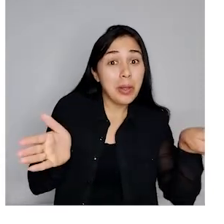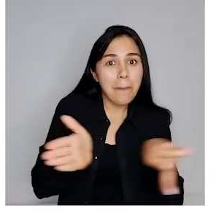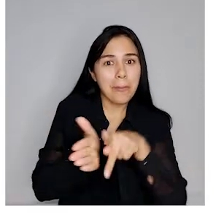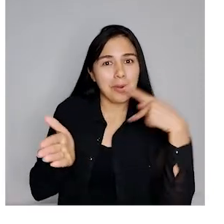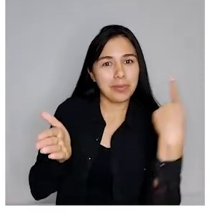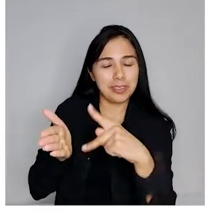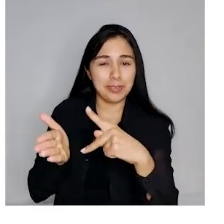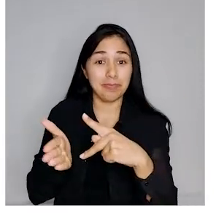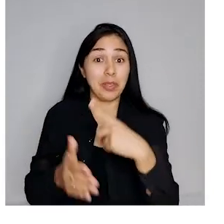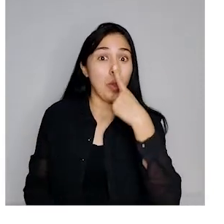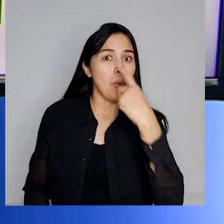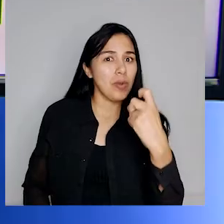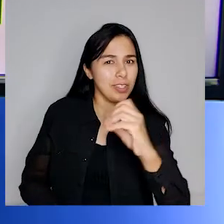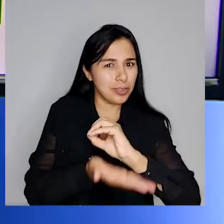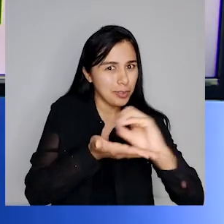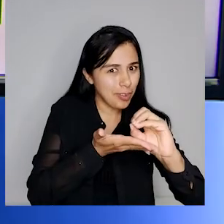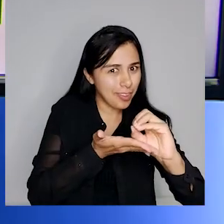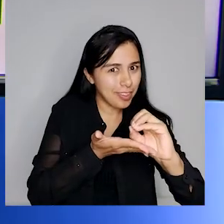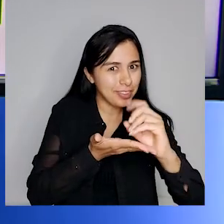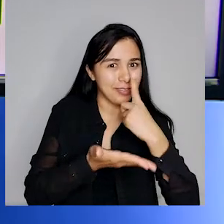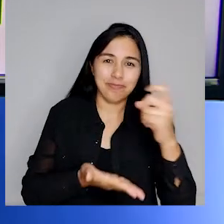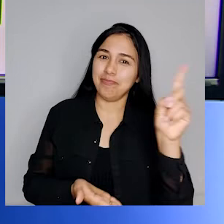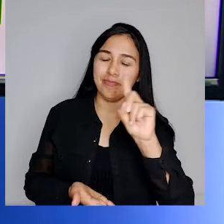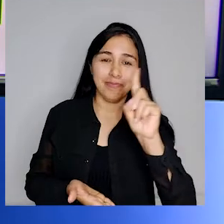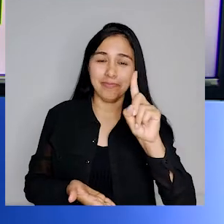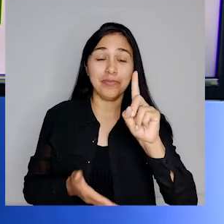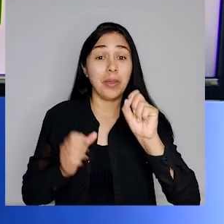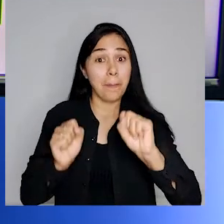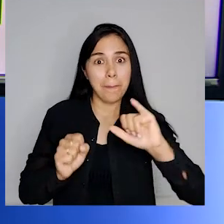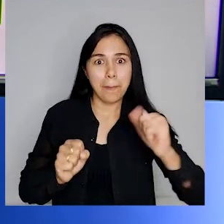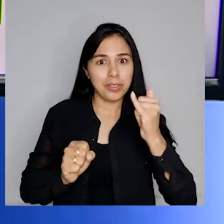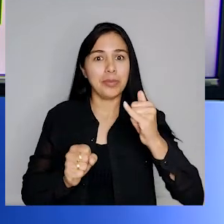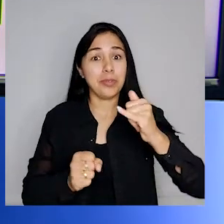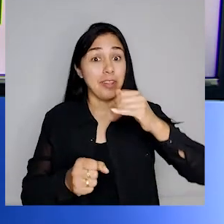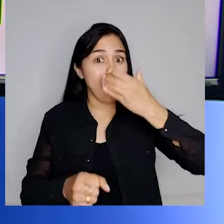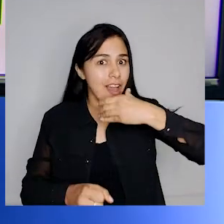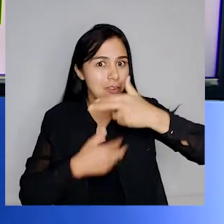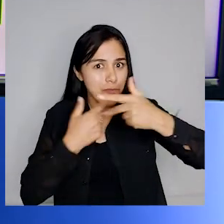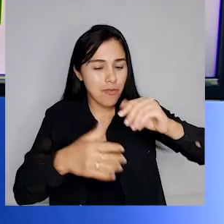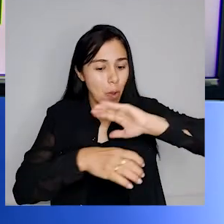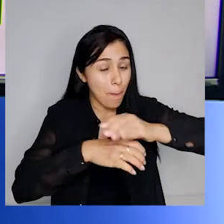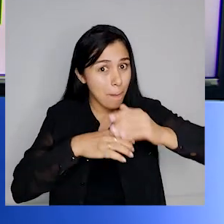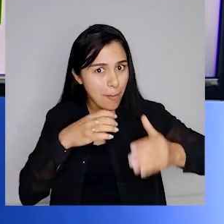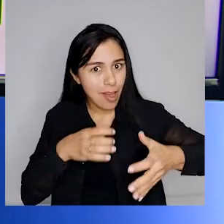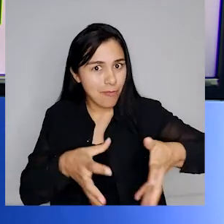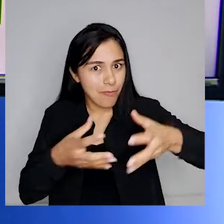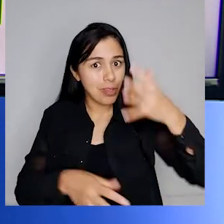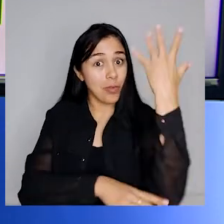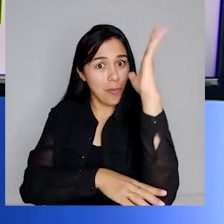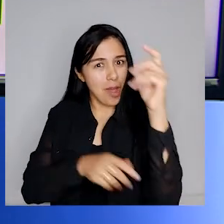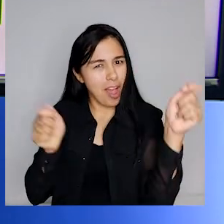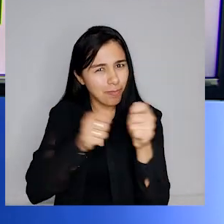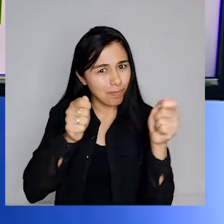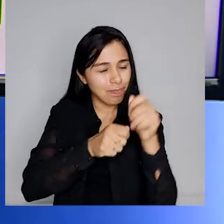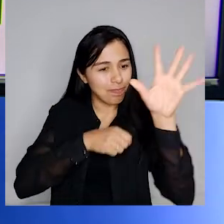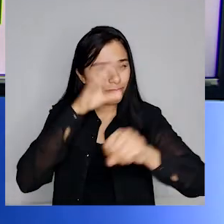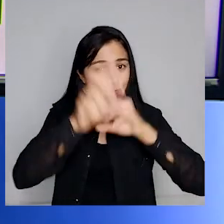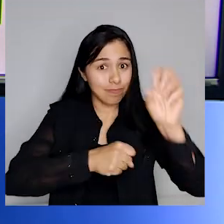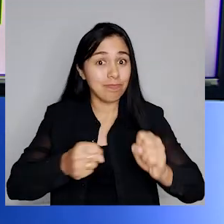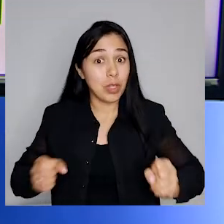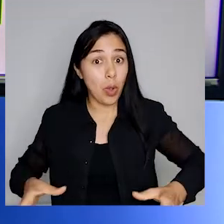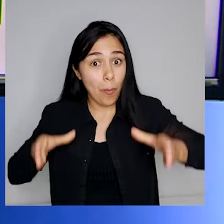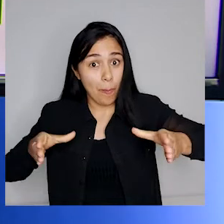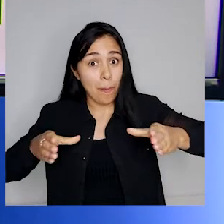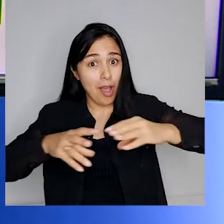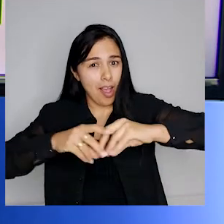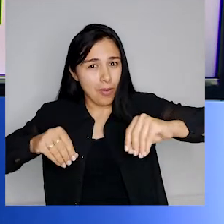orgânico não tem nada de lixo. Cascas de frutas, verduras, podas de árvores e restos de alimentos produzem